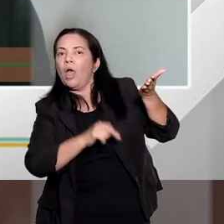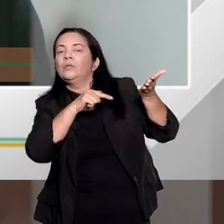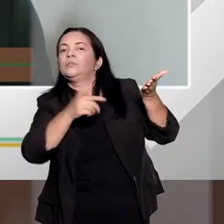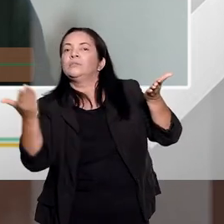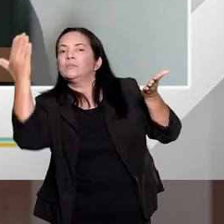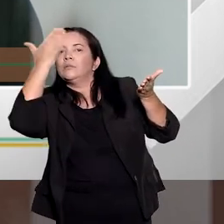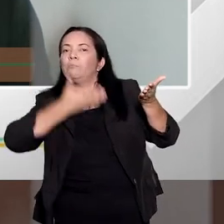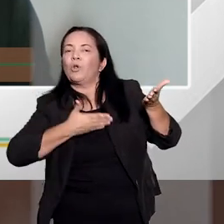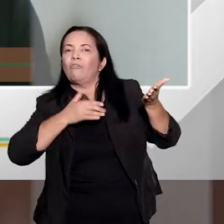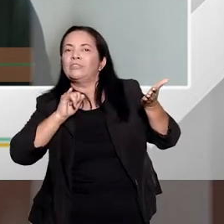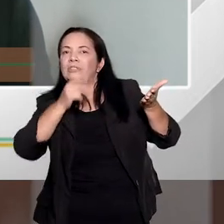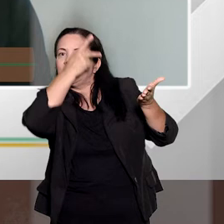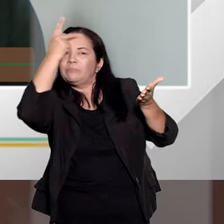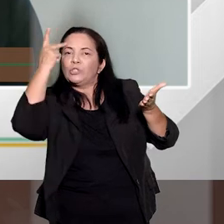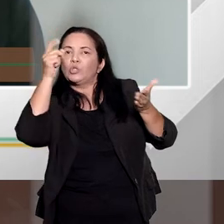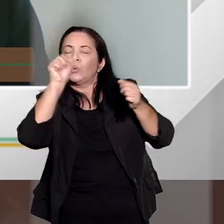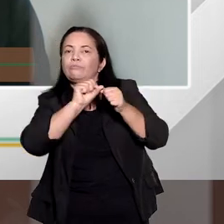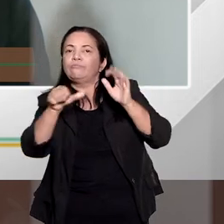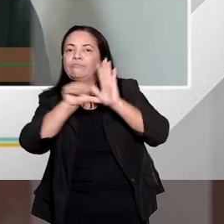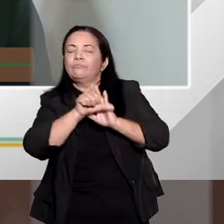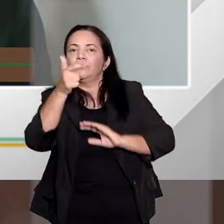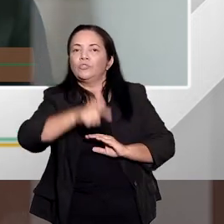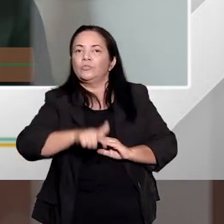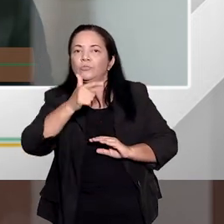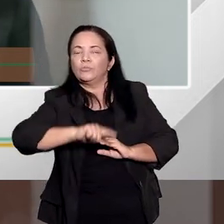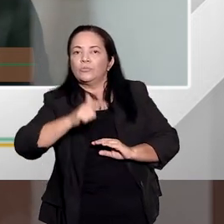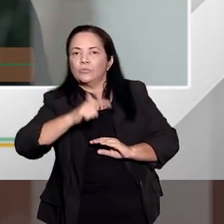antecedentes e a reincidência. normalmente,